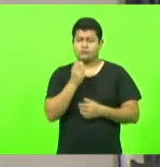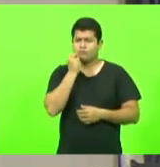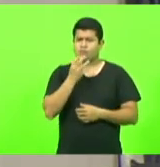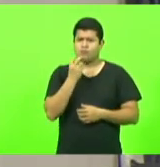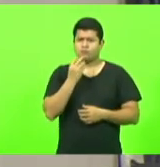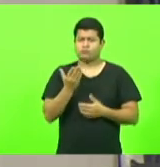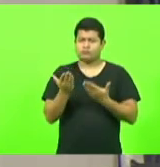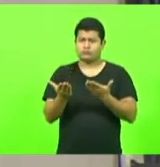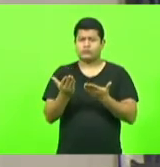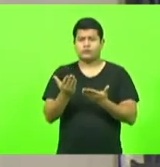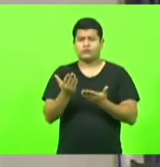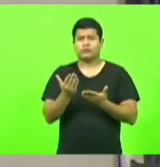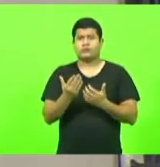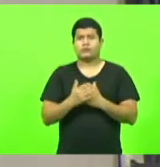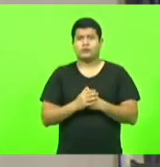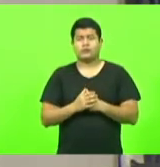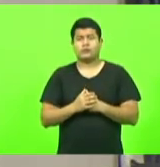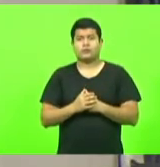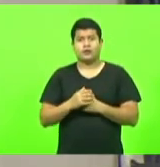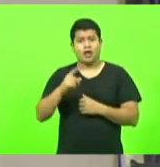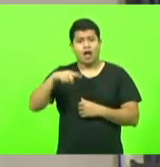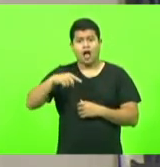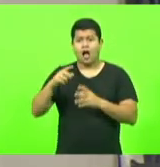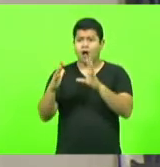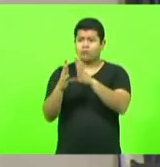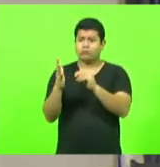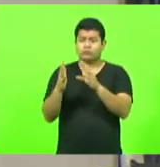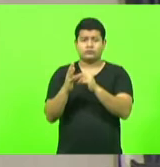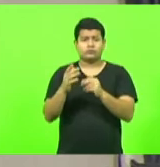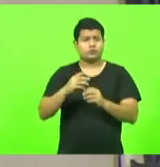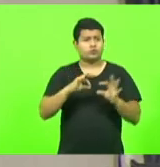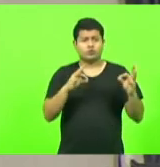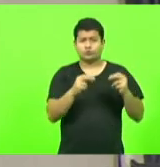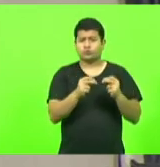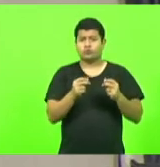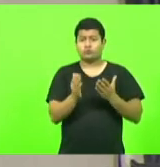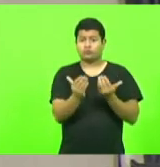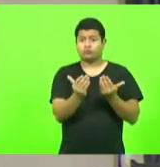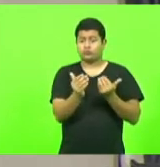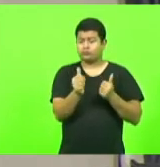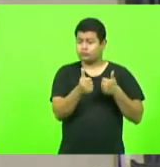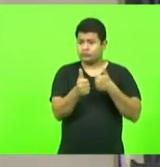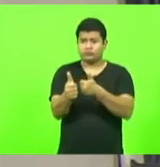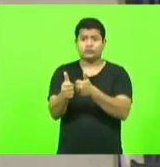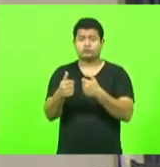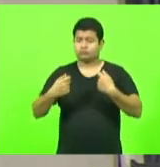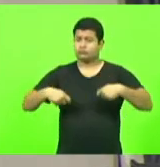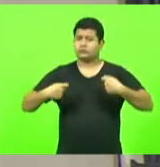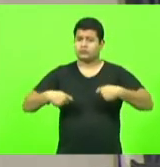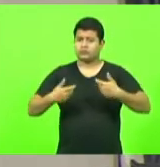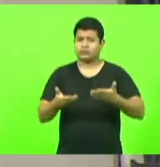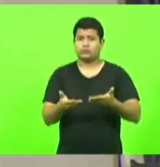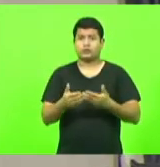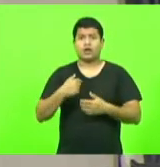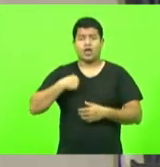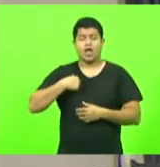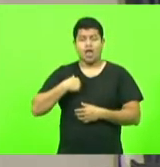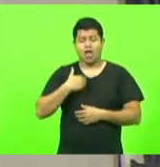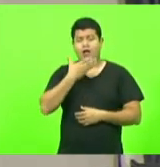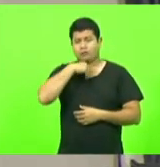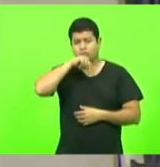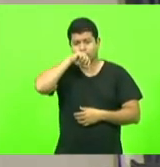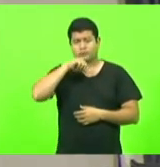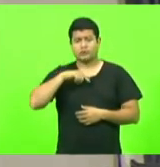que tenha que ser seguido por todos os jovens eu sou pai tenho um filho de 21 anos uma menina de